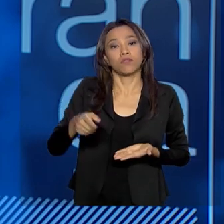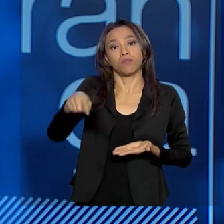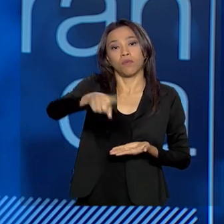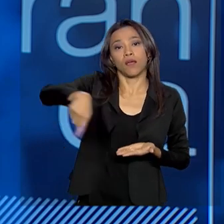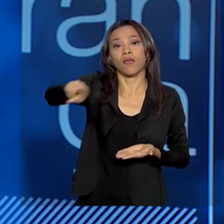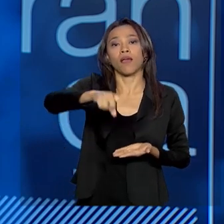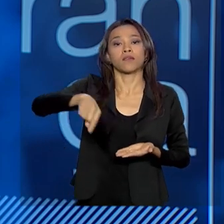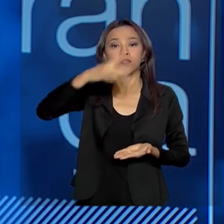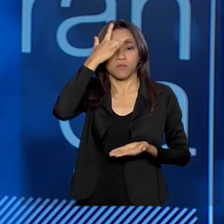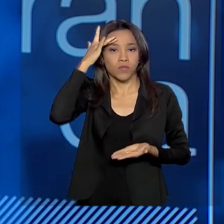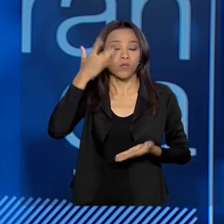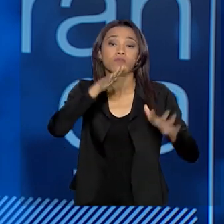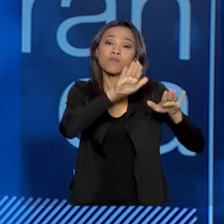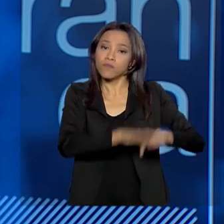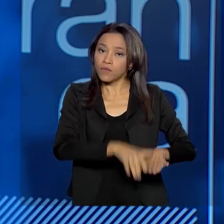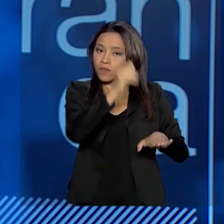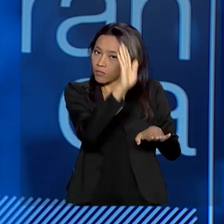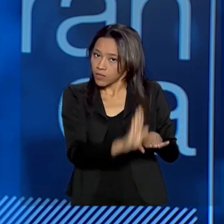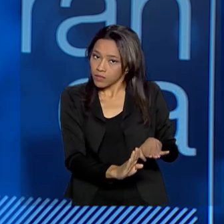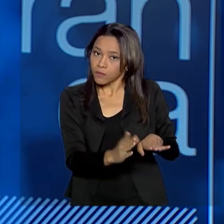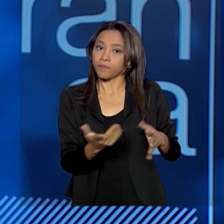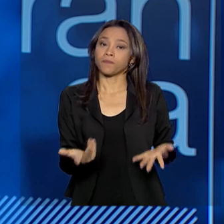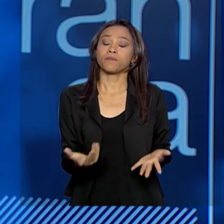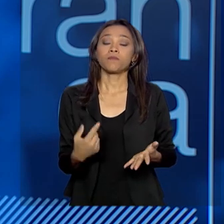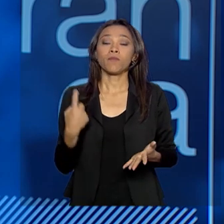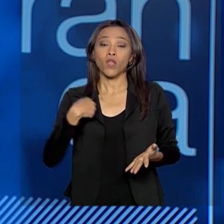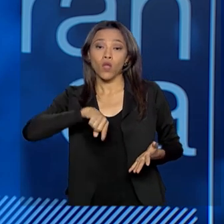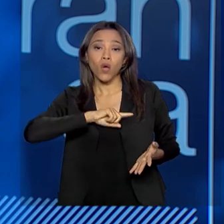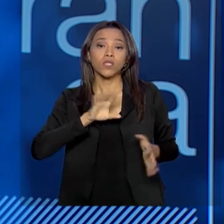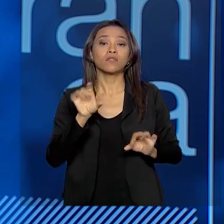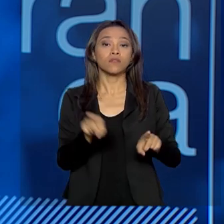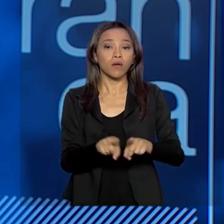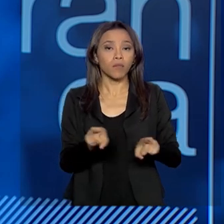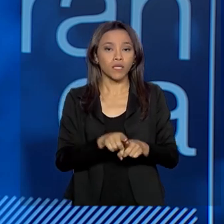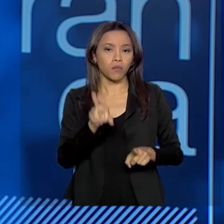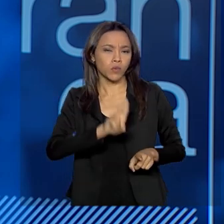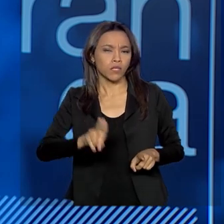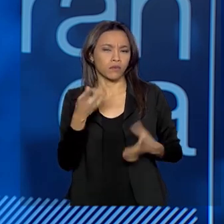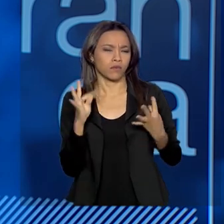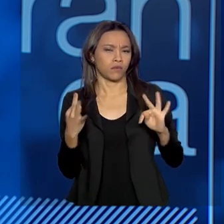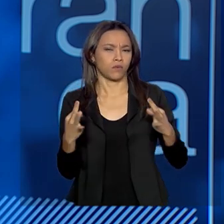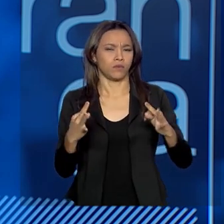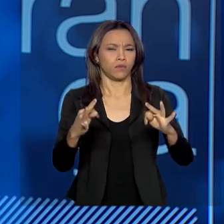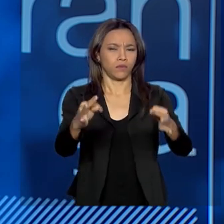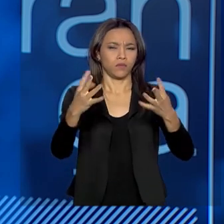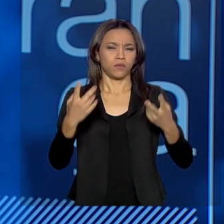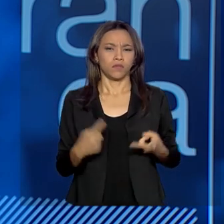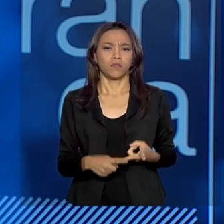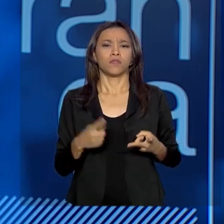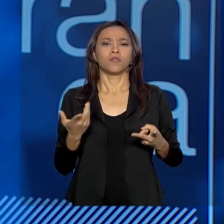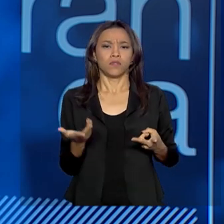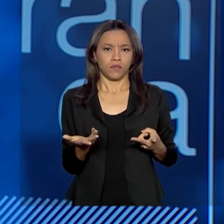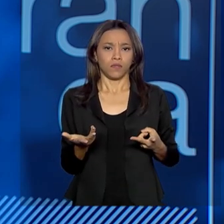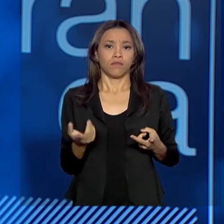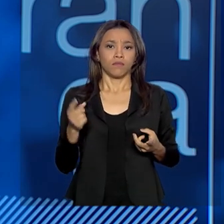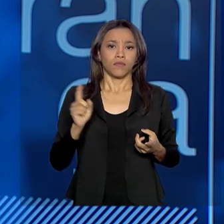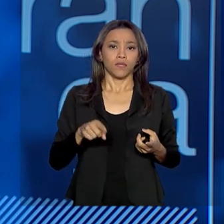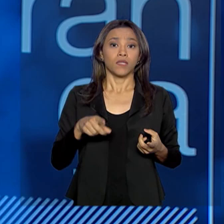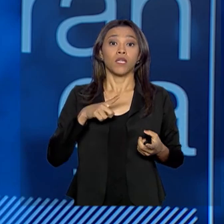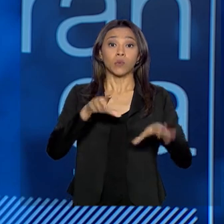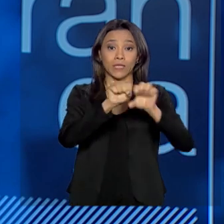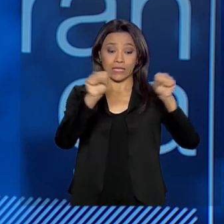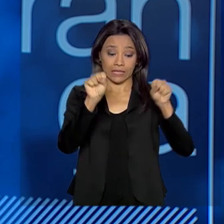da situação de refugiados. Nós estamos modernizando agora com o CIS-CONARE, o sistema